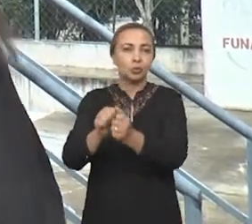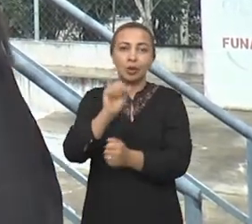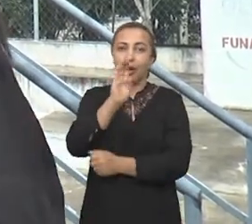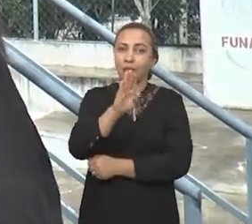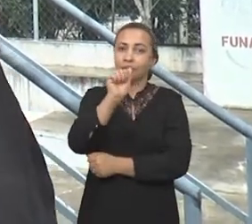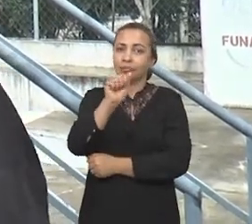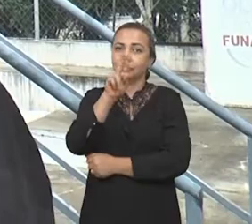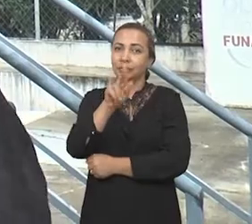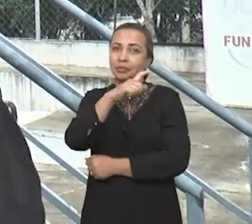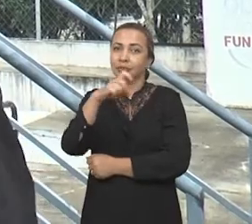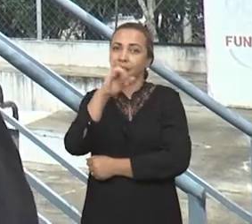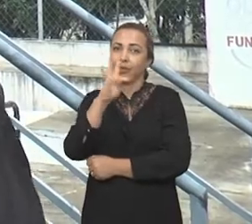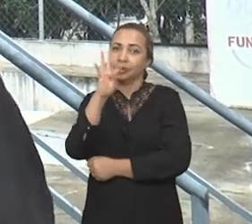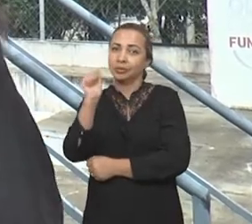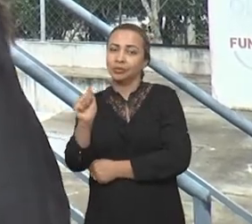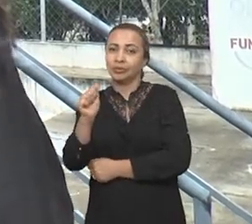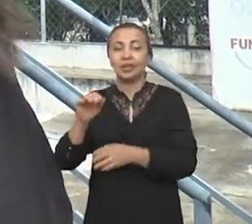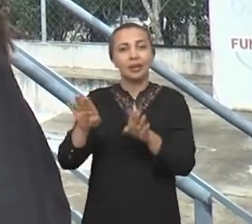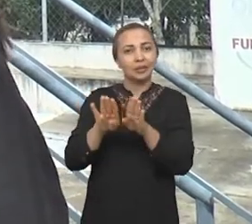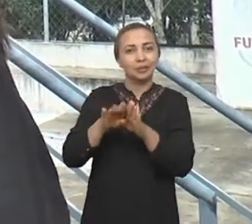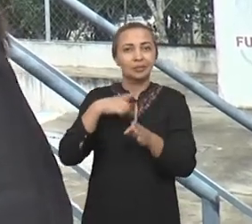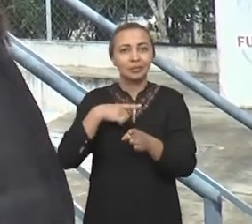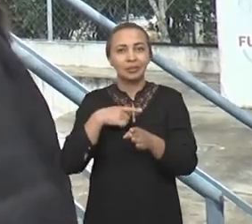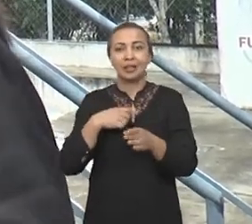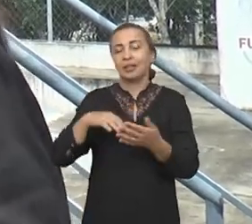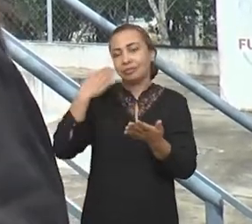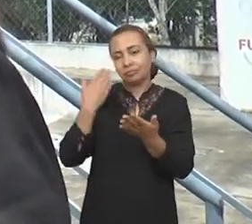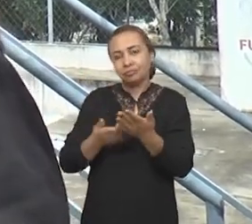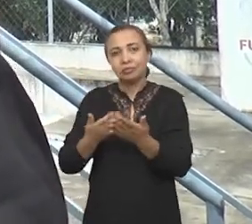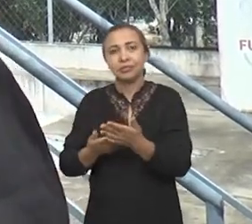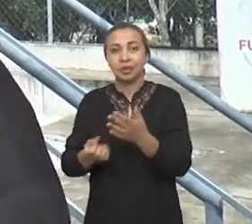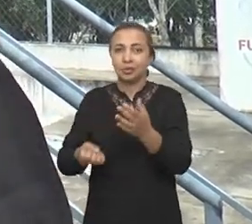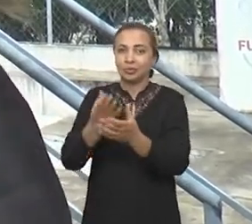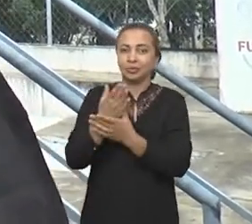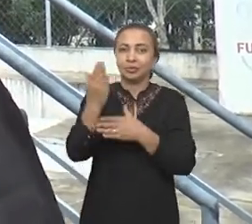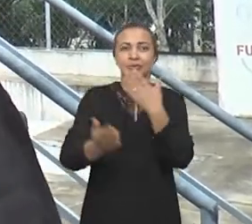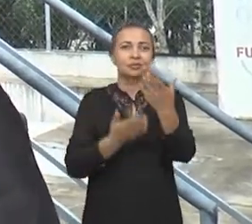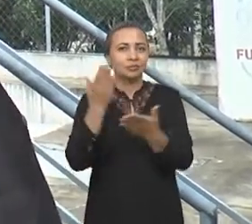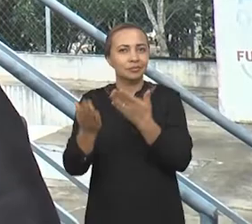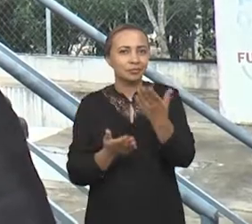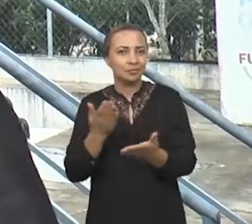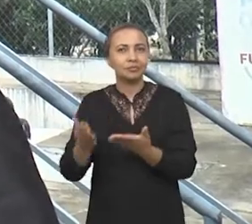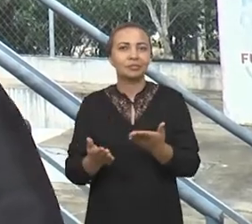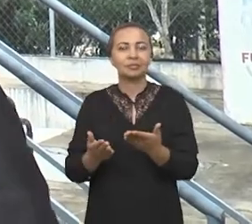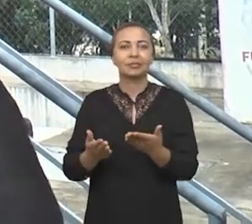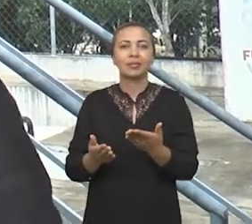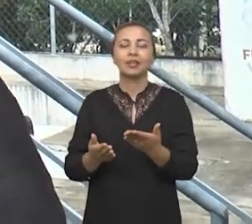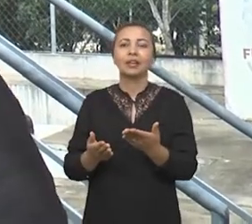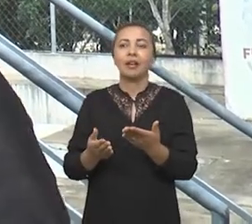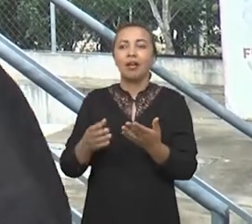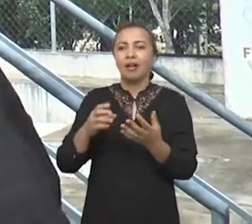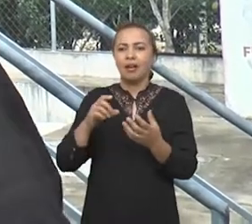que pode ter outras finalidades. Bem como também os resíduos oriundos desse tratamento é um resíduo